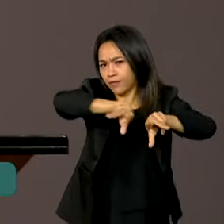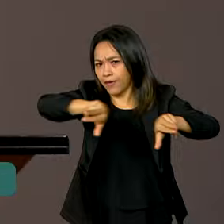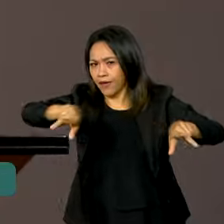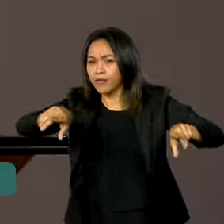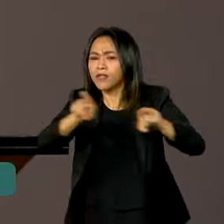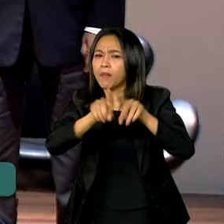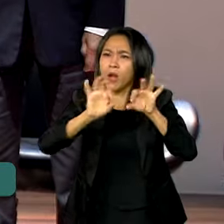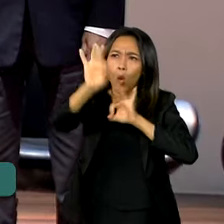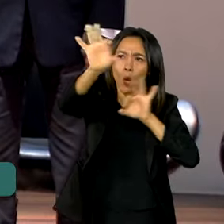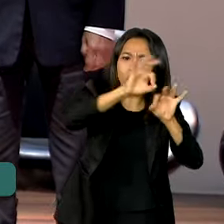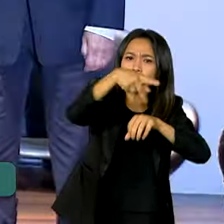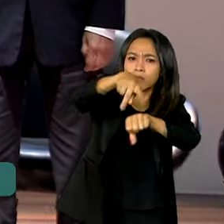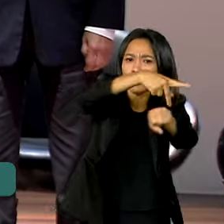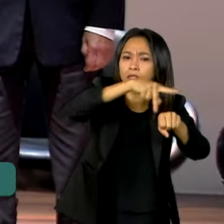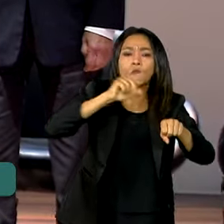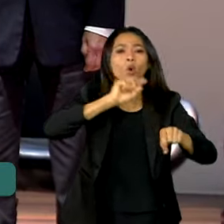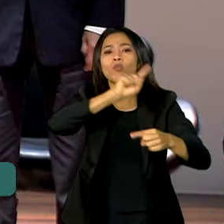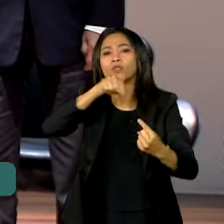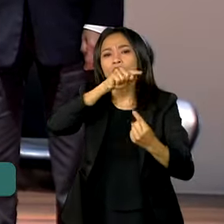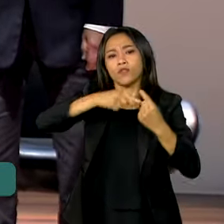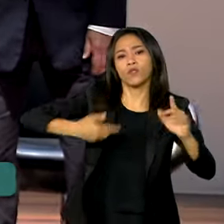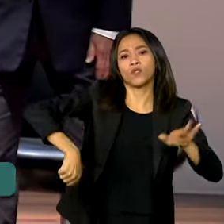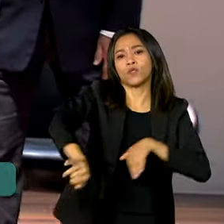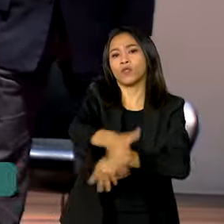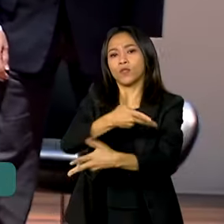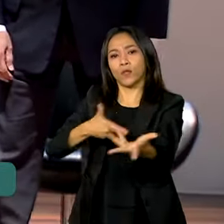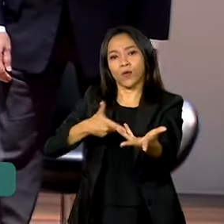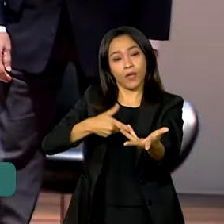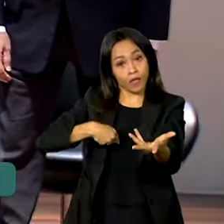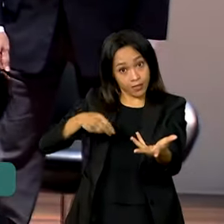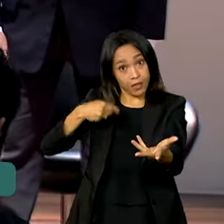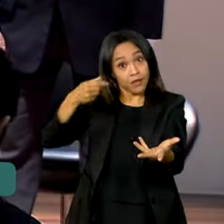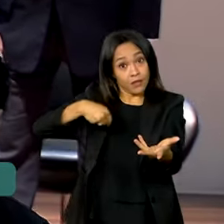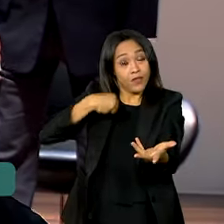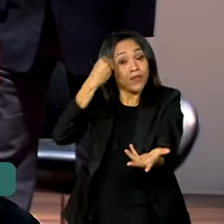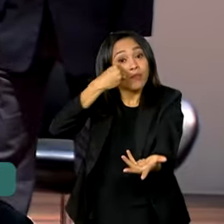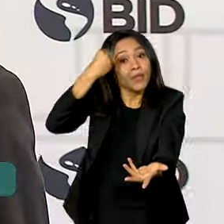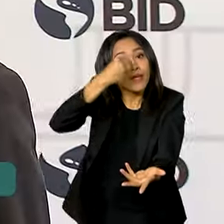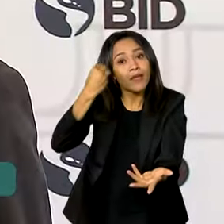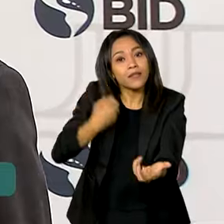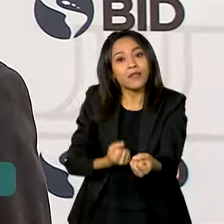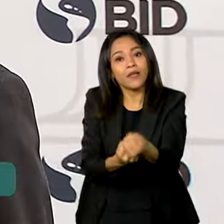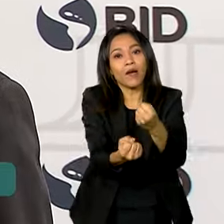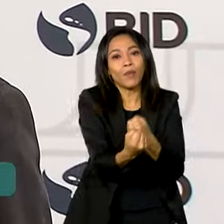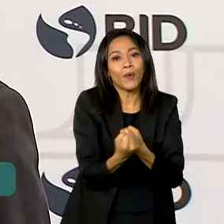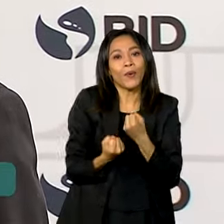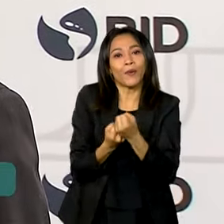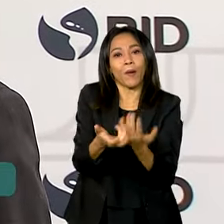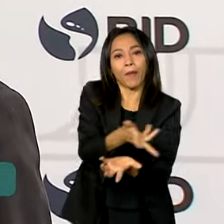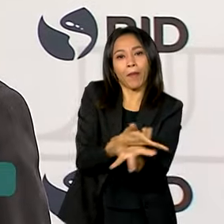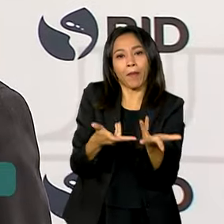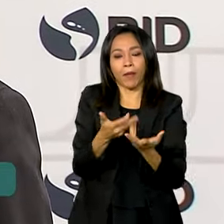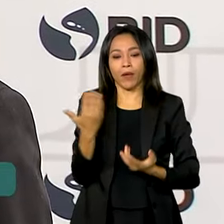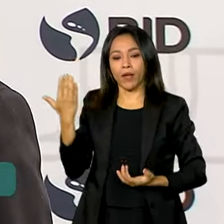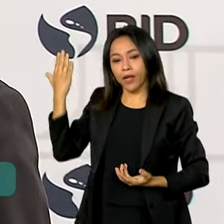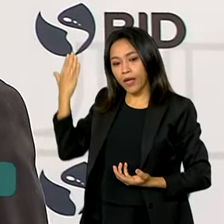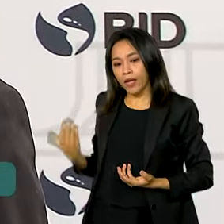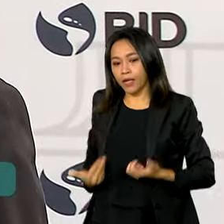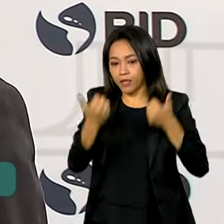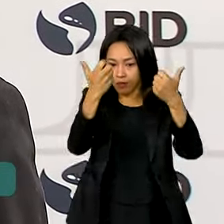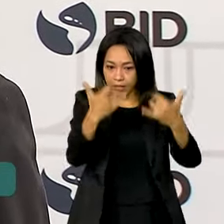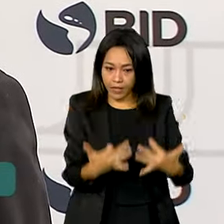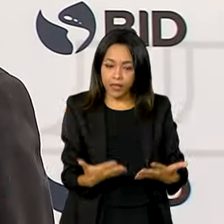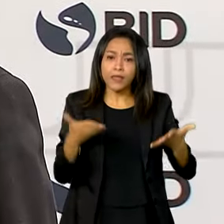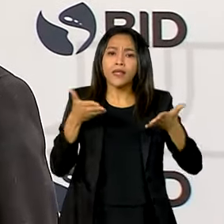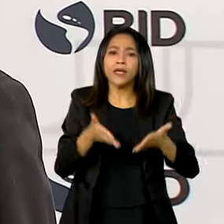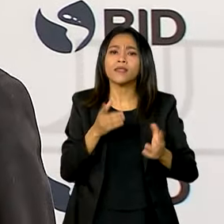distantes para a troca de experiências e cooperação na área. Nós estamos aqui desenvolvendo um